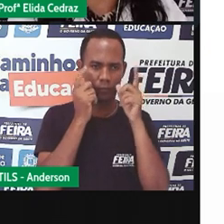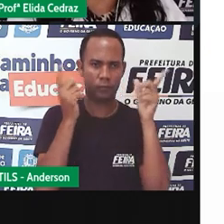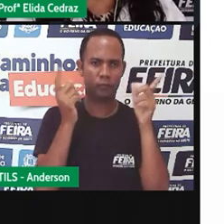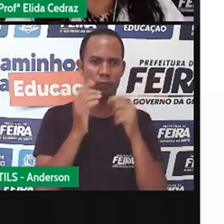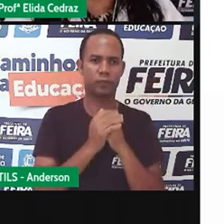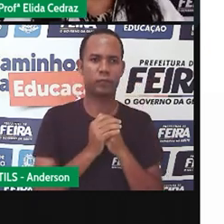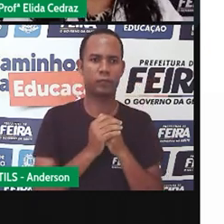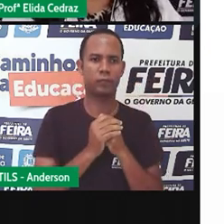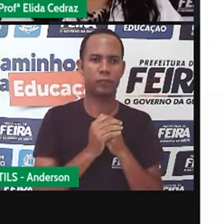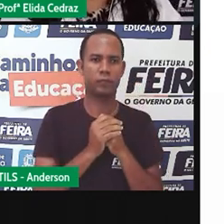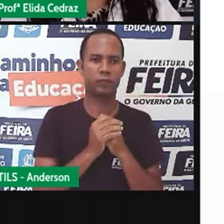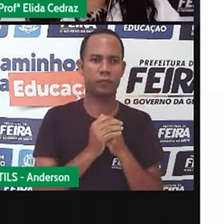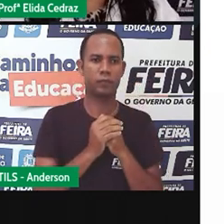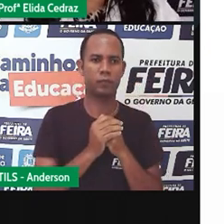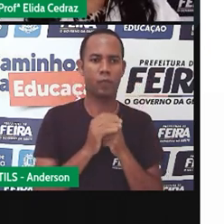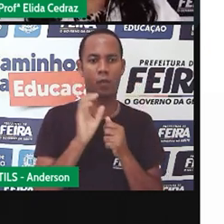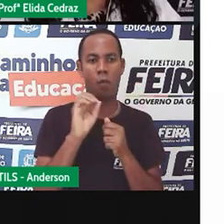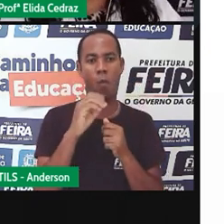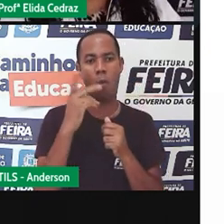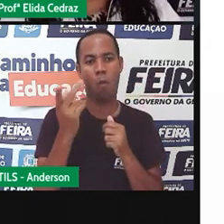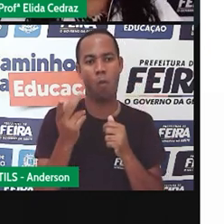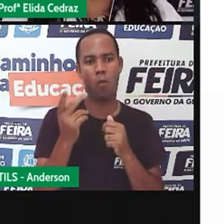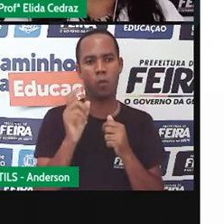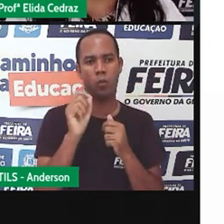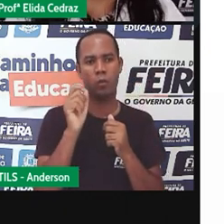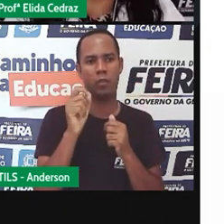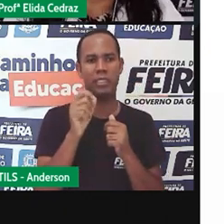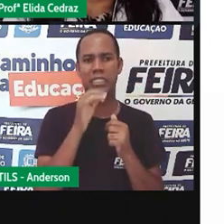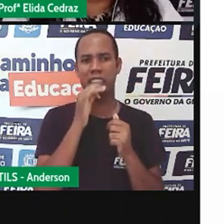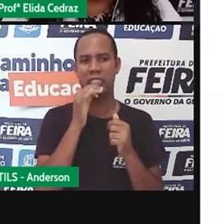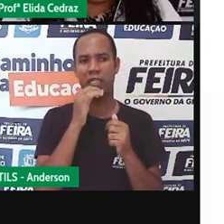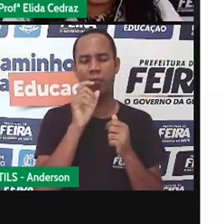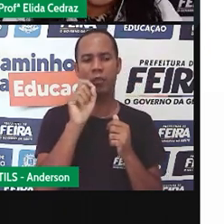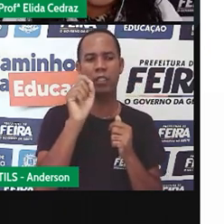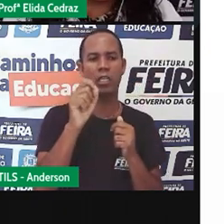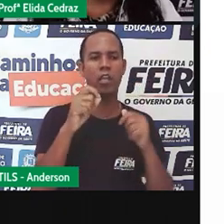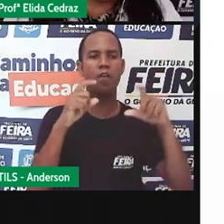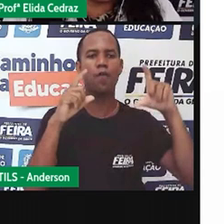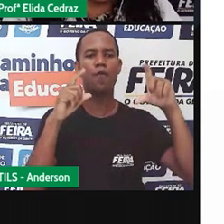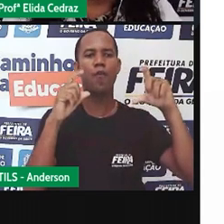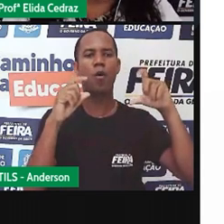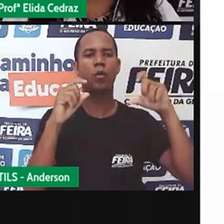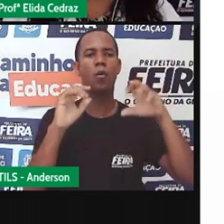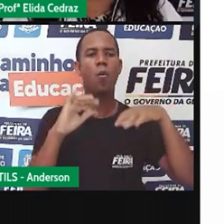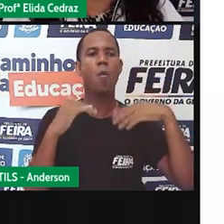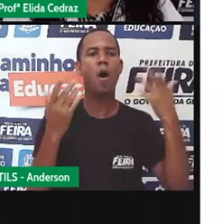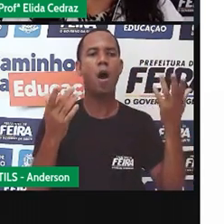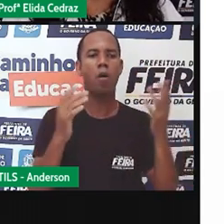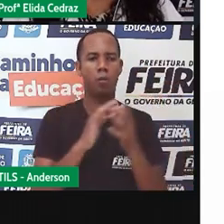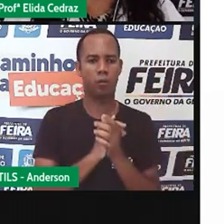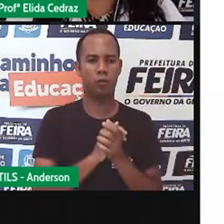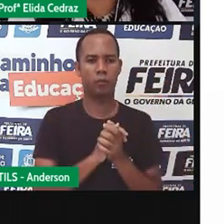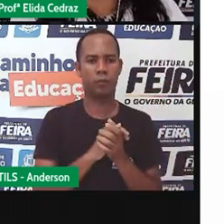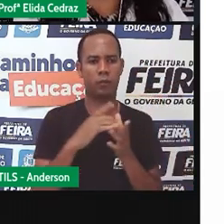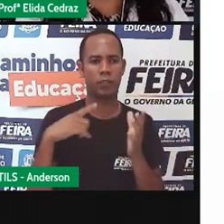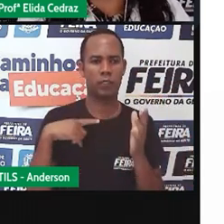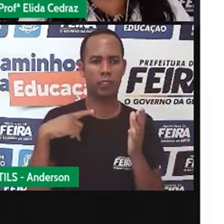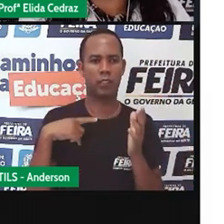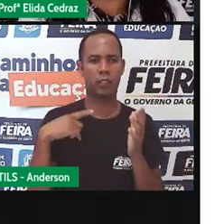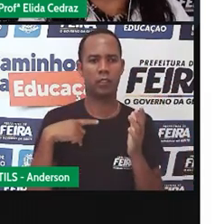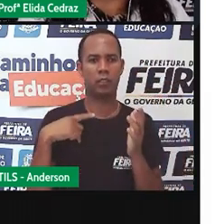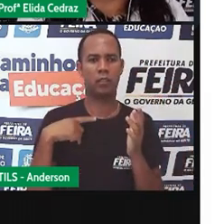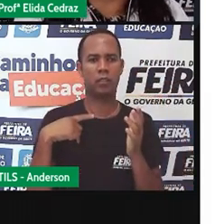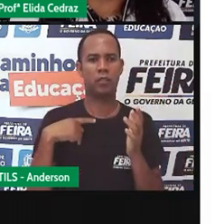a referência ou a legenda ou crédito de quem tirou a foto do fotógrafo. Temos as